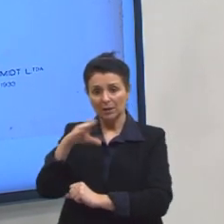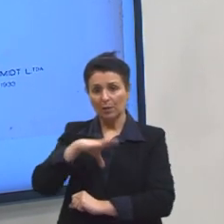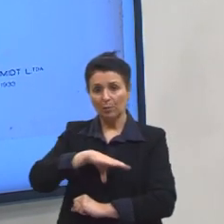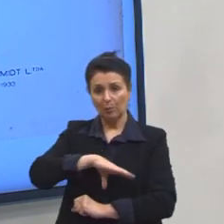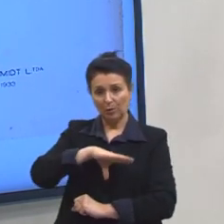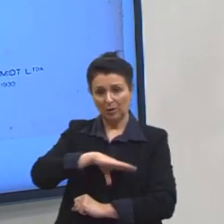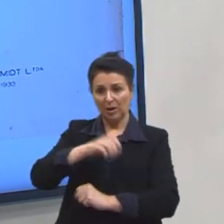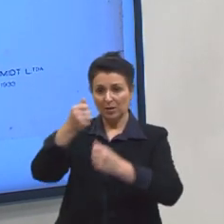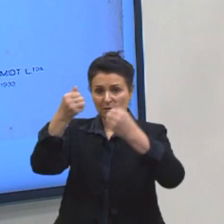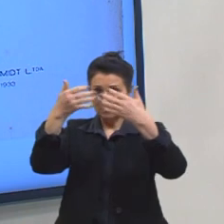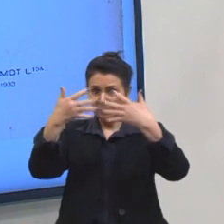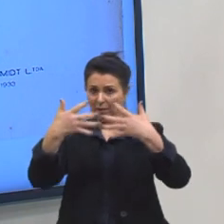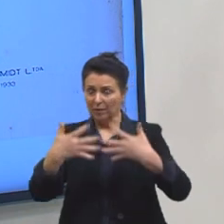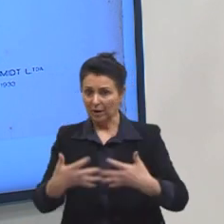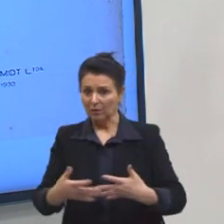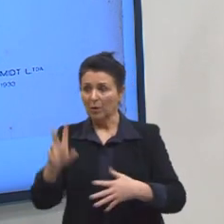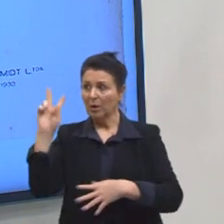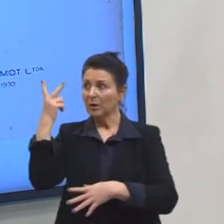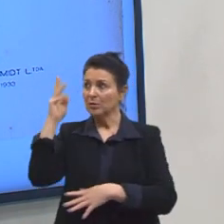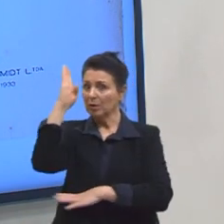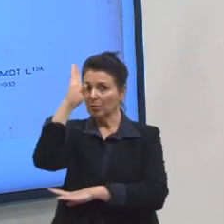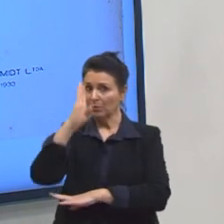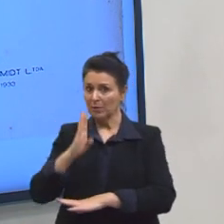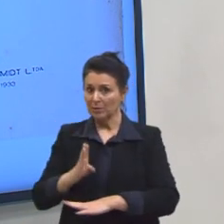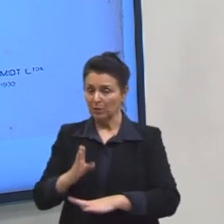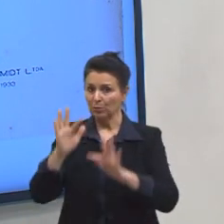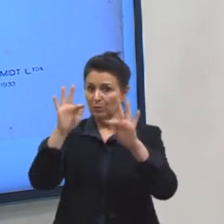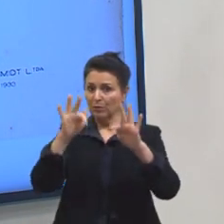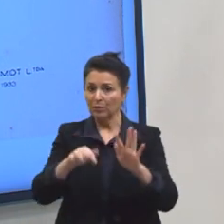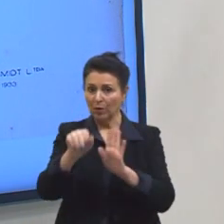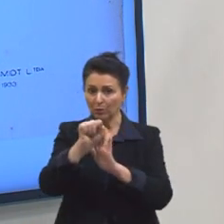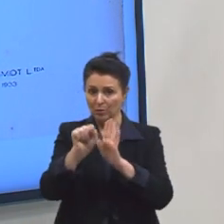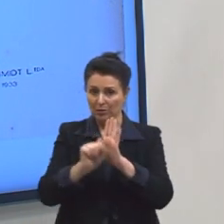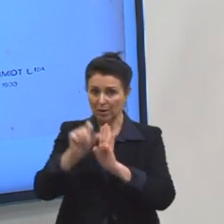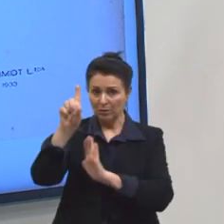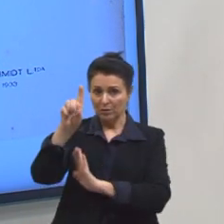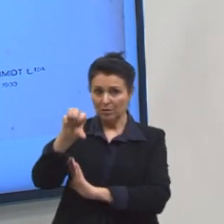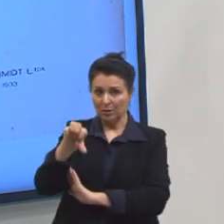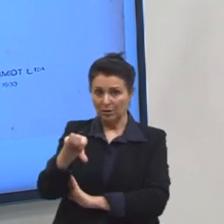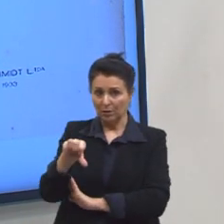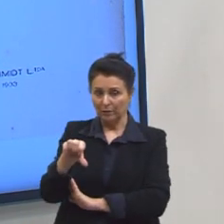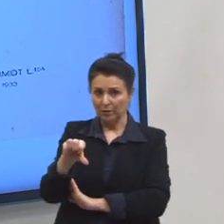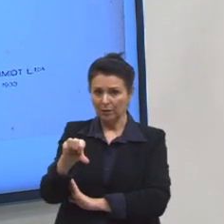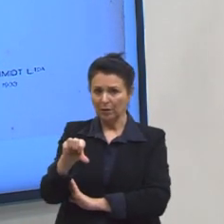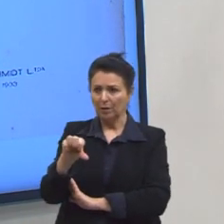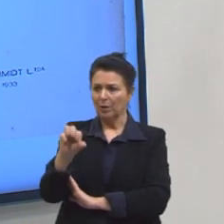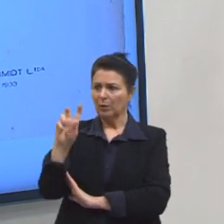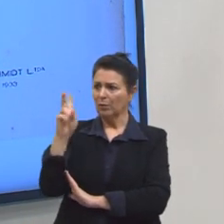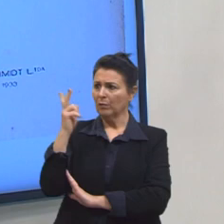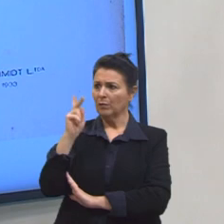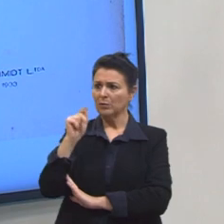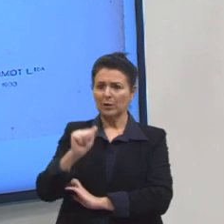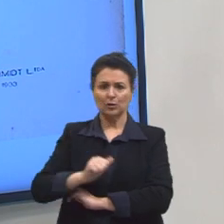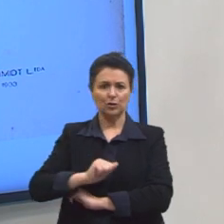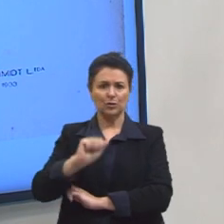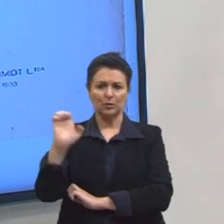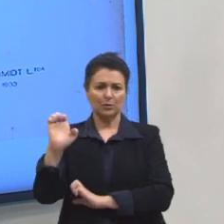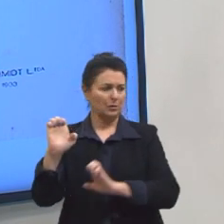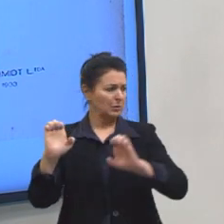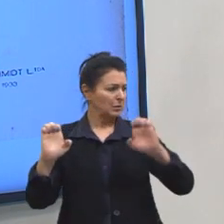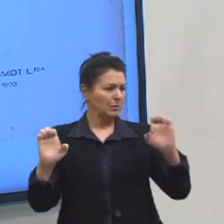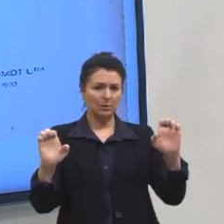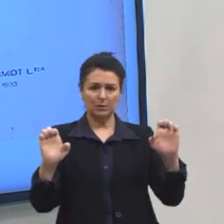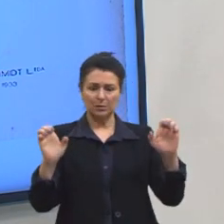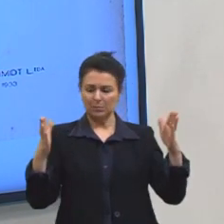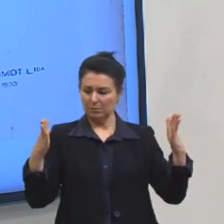Brasil, até o final do século XIX, ela, que nunca foi uma história de extremos, então, tudo aqui